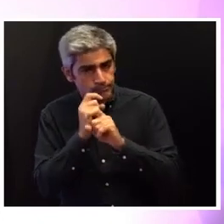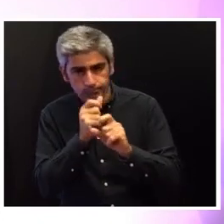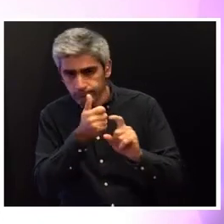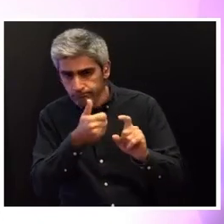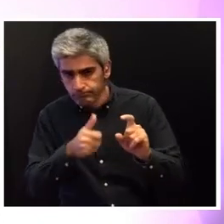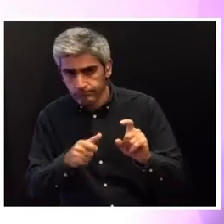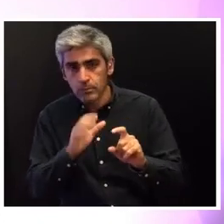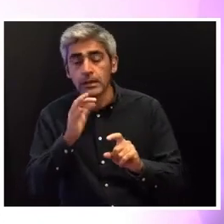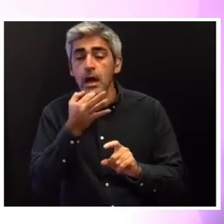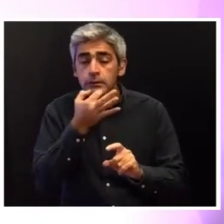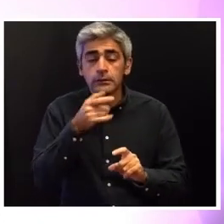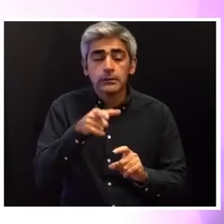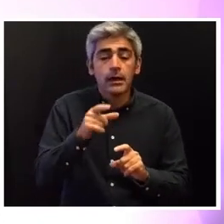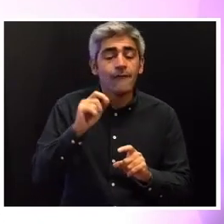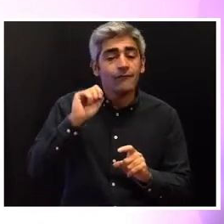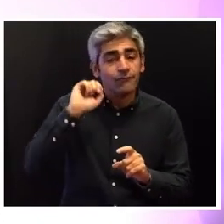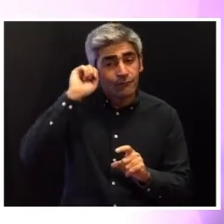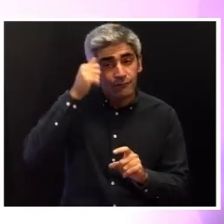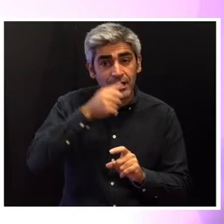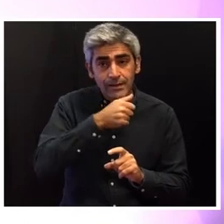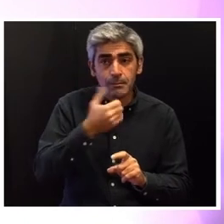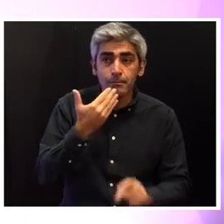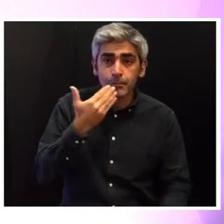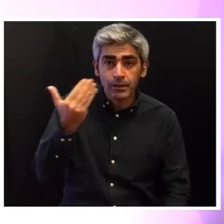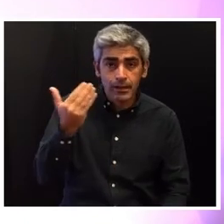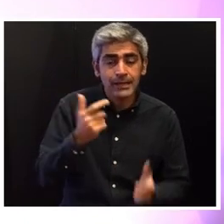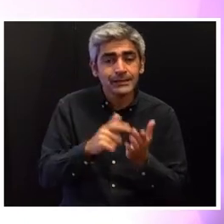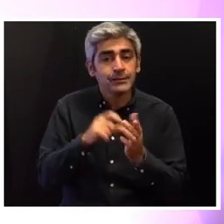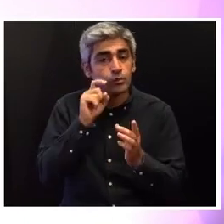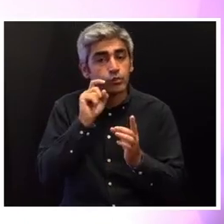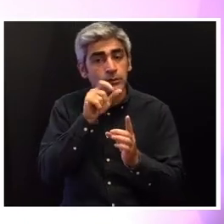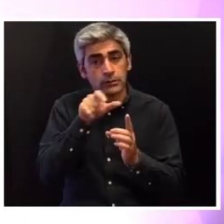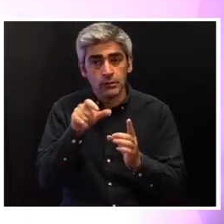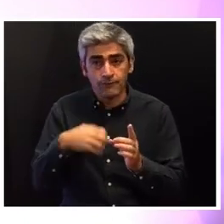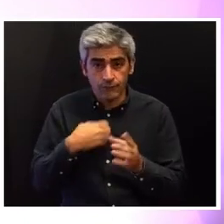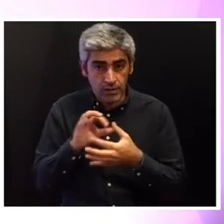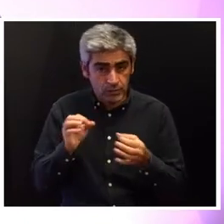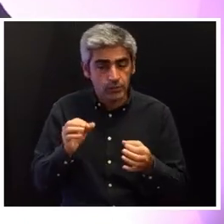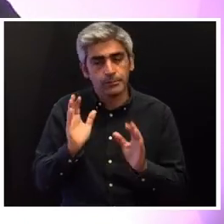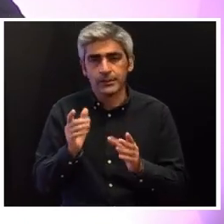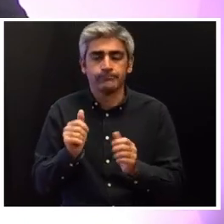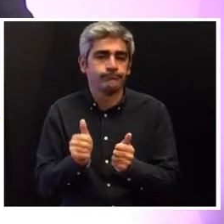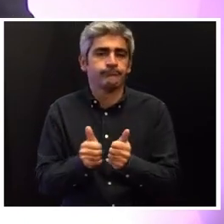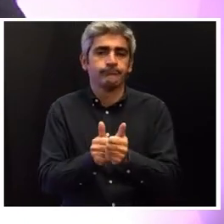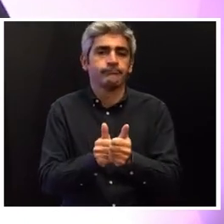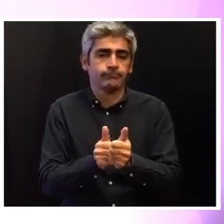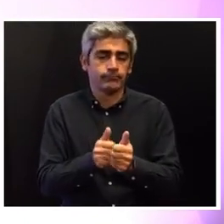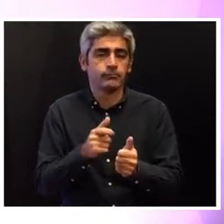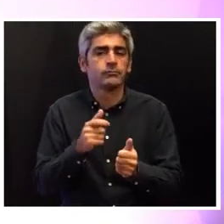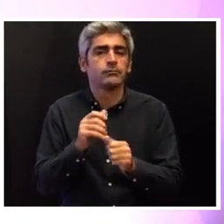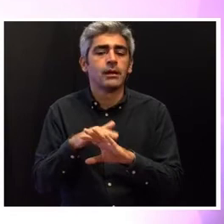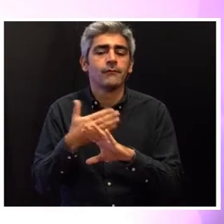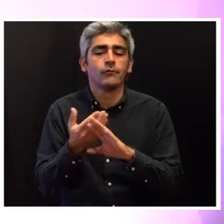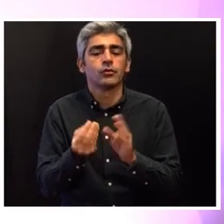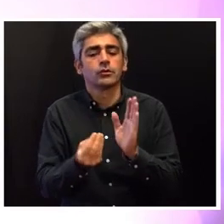o requerer e as necessidades da sua proteção o justificarem, o que foi reforçado na recente